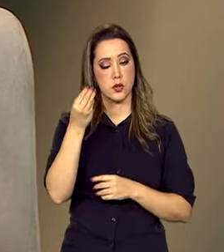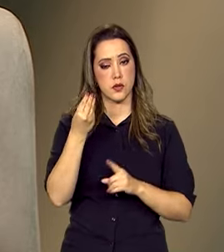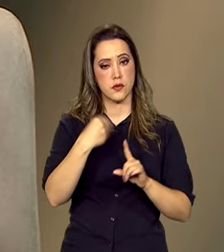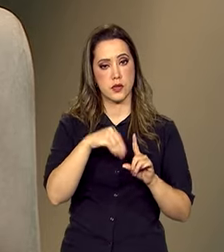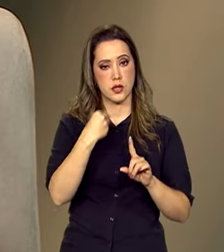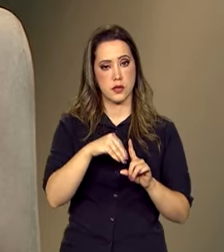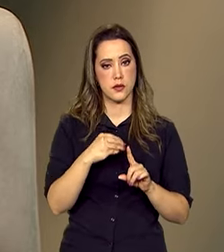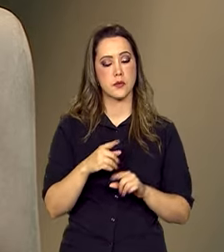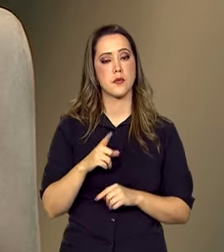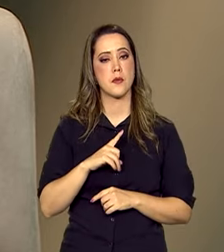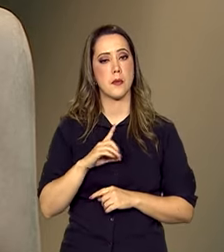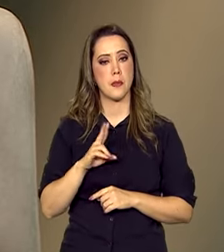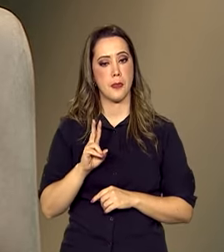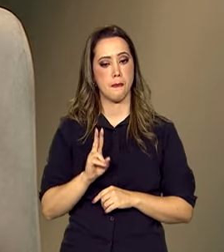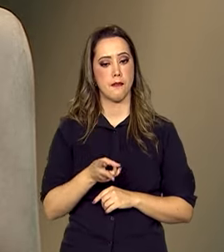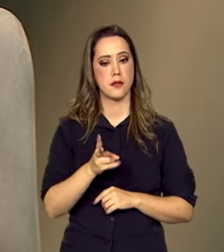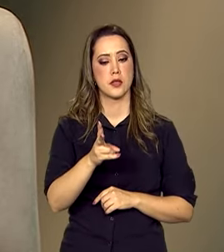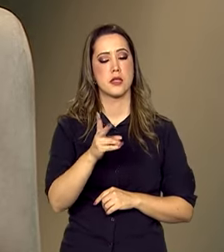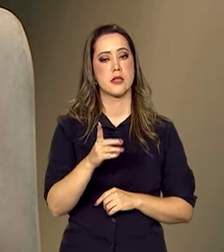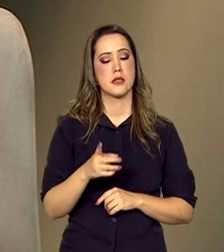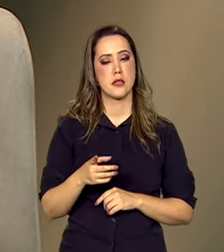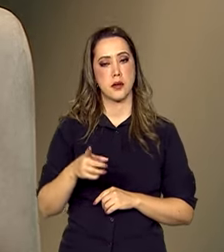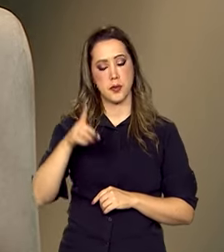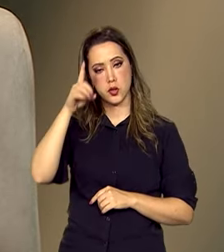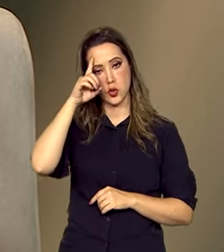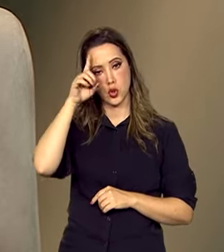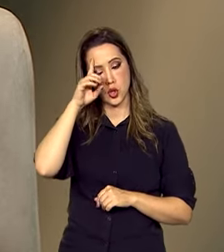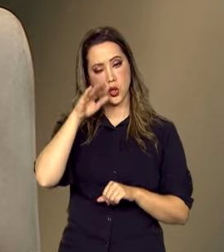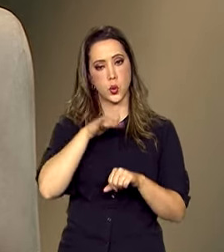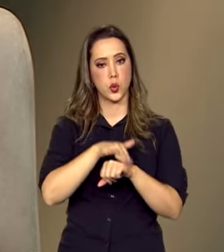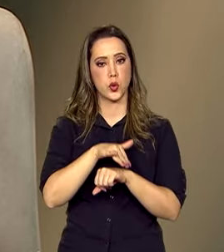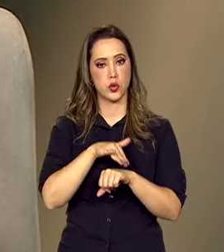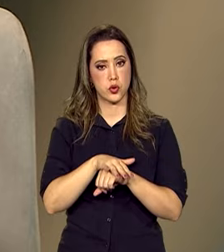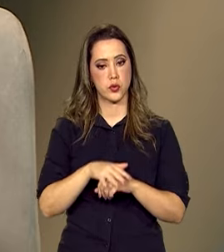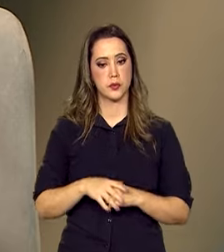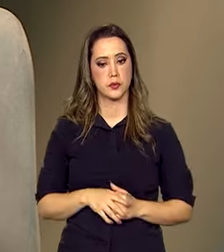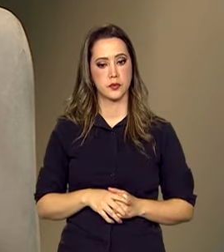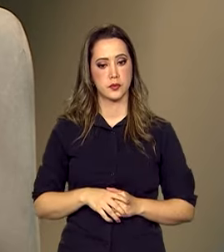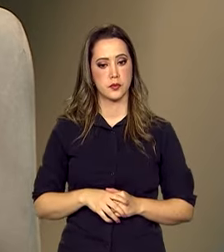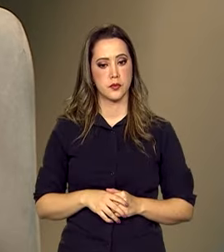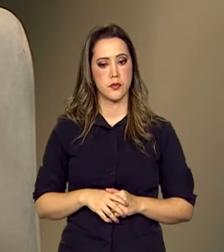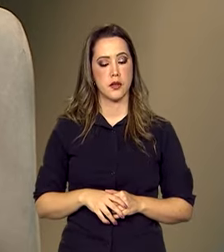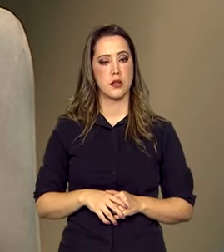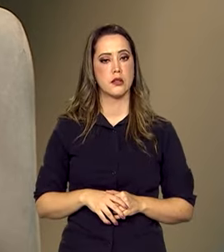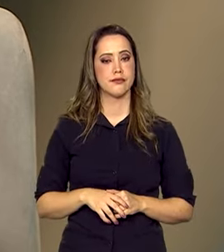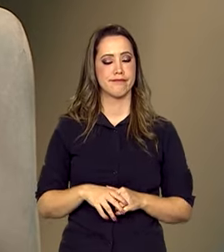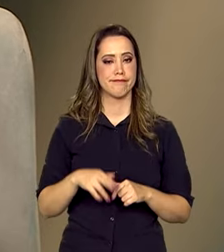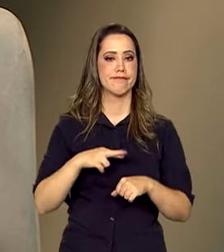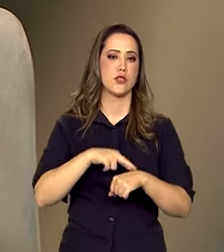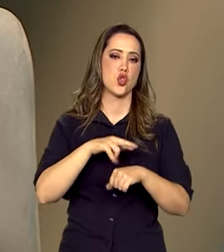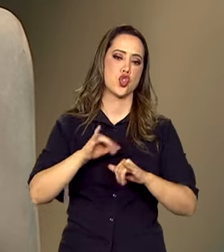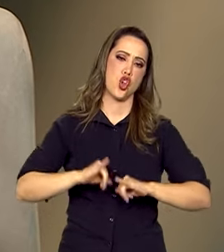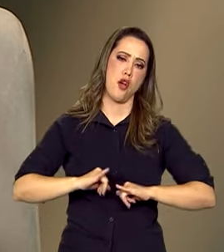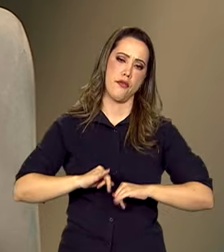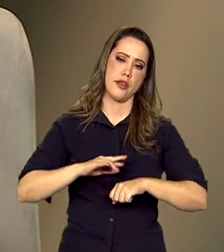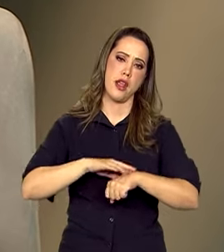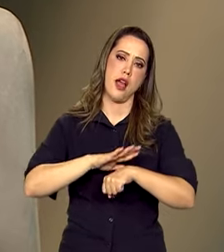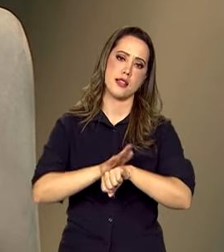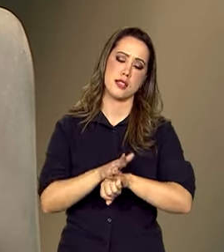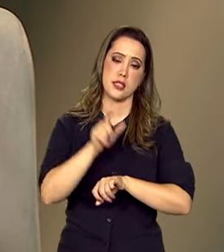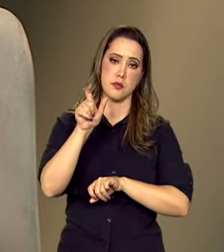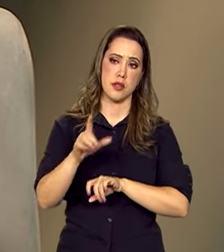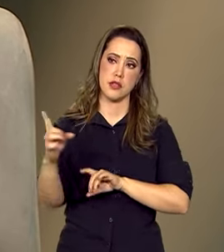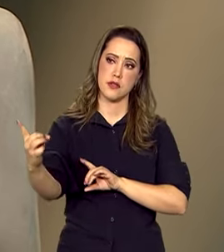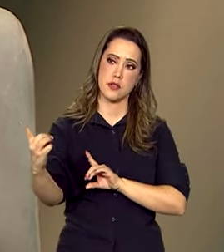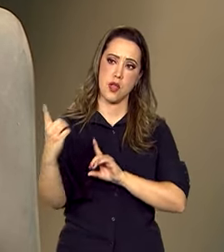e alvo de outurnos de atitudes racistas por parte, inclusive, de atendentes